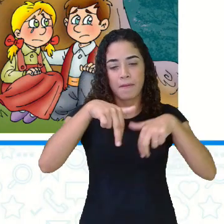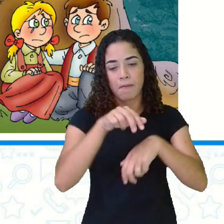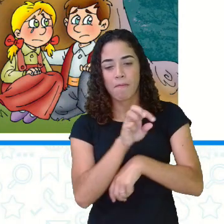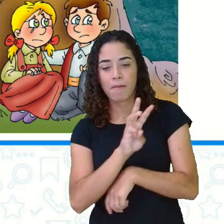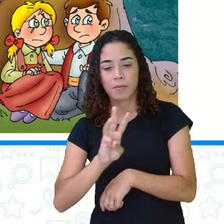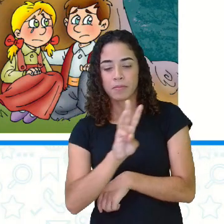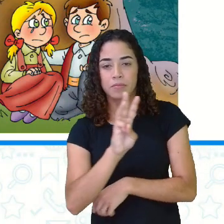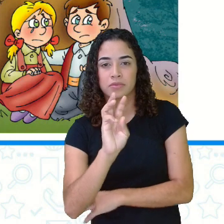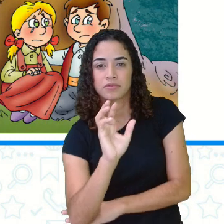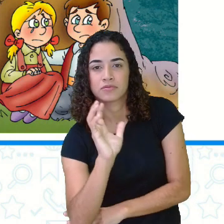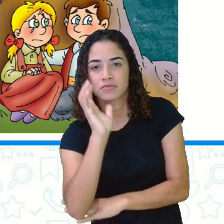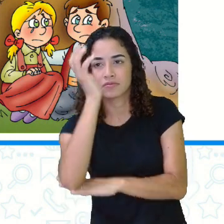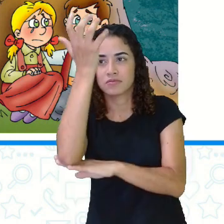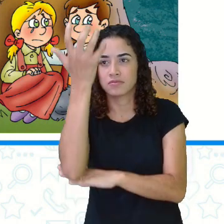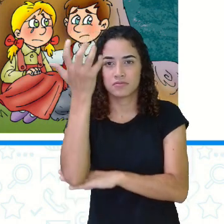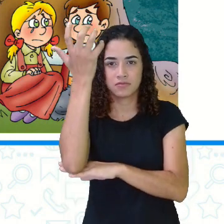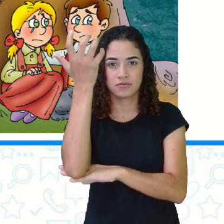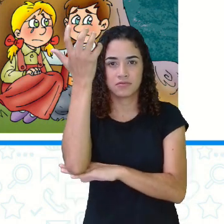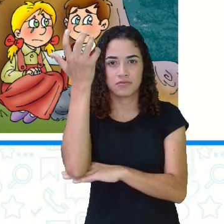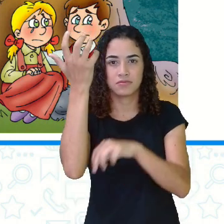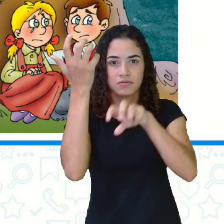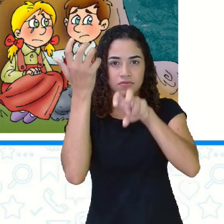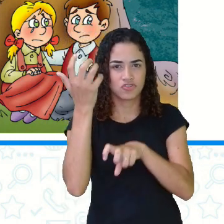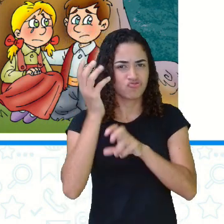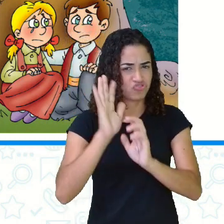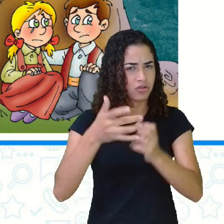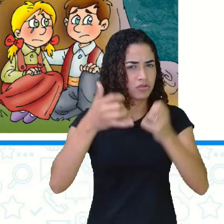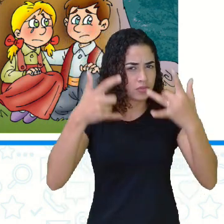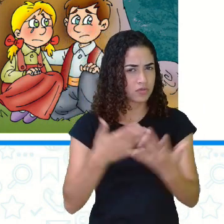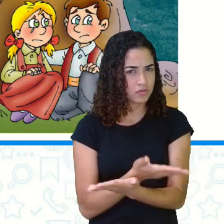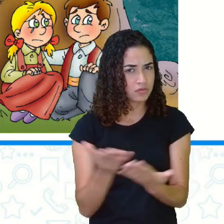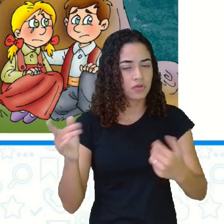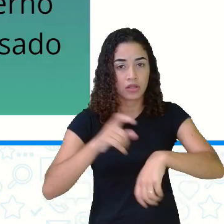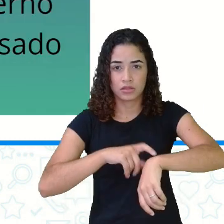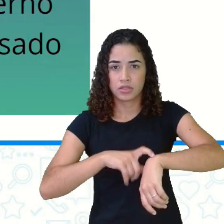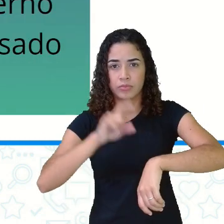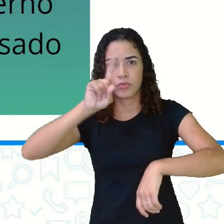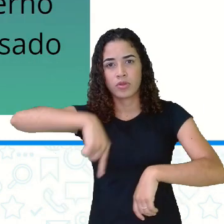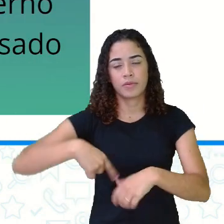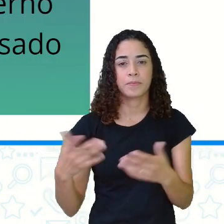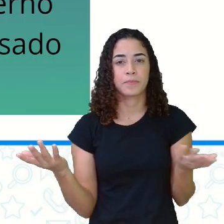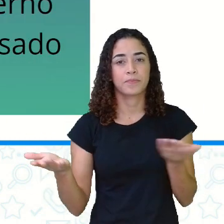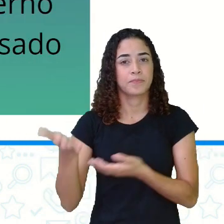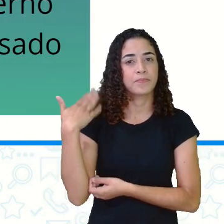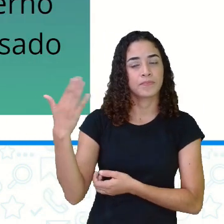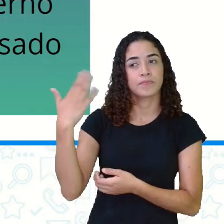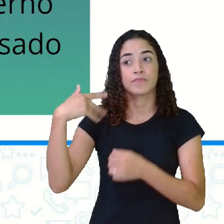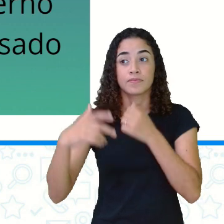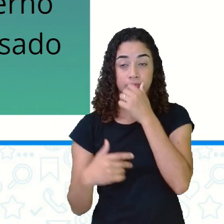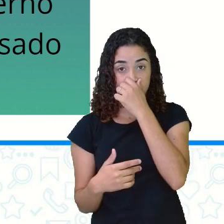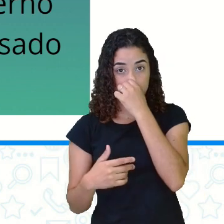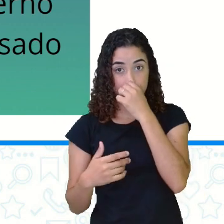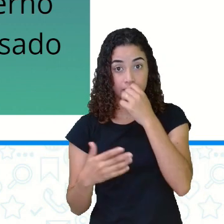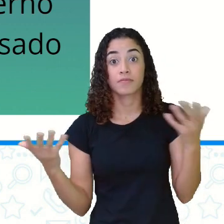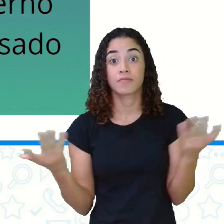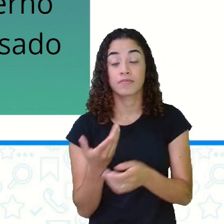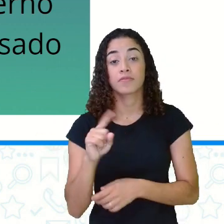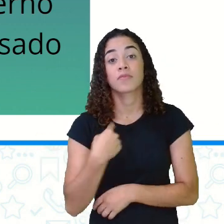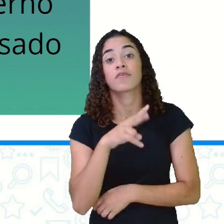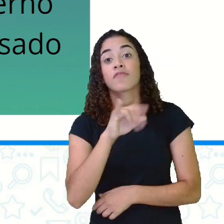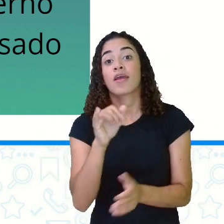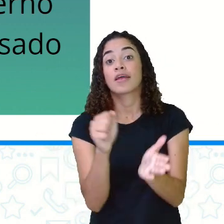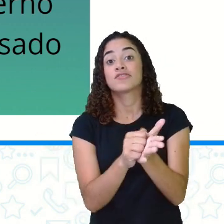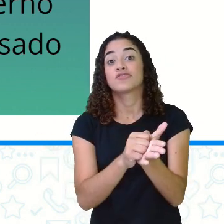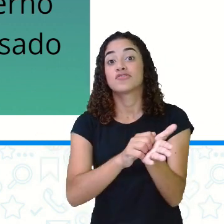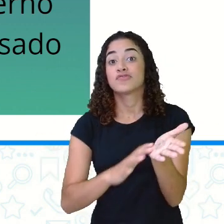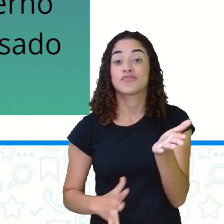pararam debaixo de uma árvore para descansar. Isso aqui eu já falei, Foi que o tempo está no pretérito. E aí, já vamos fazer a